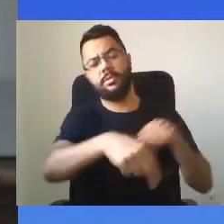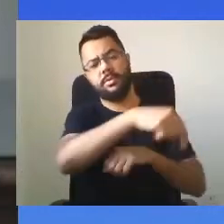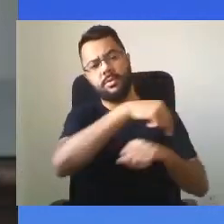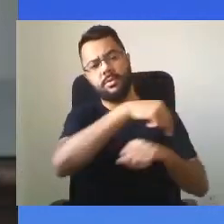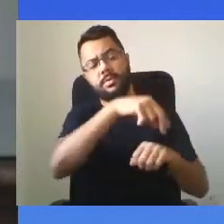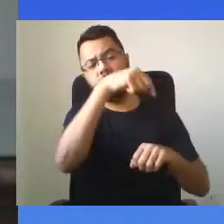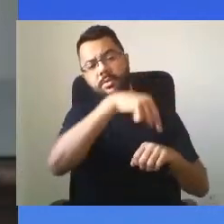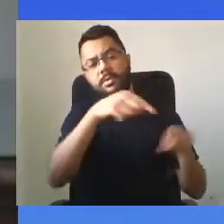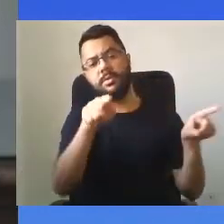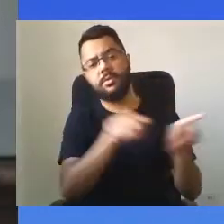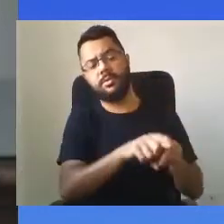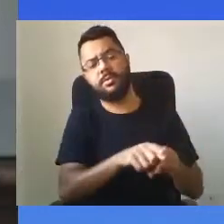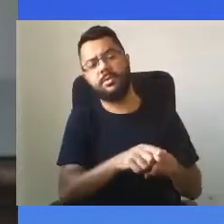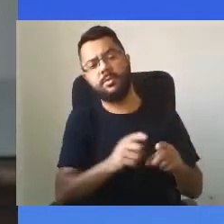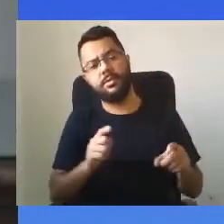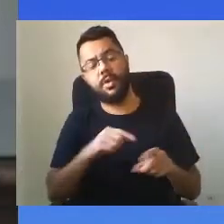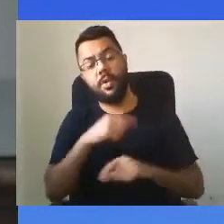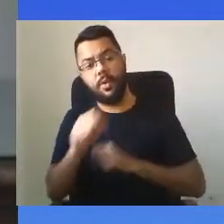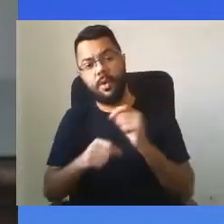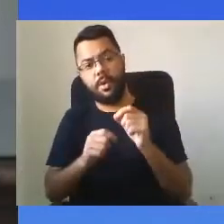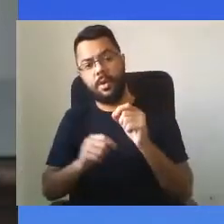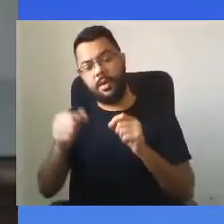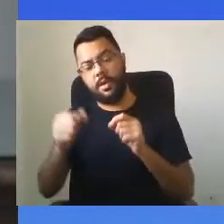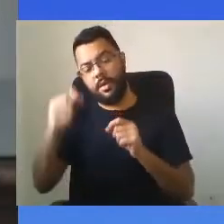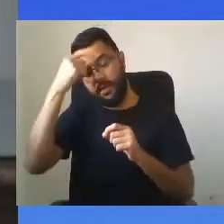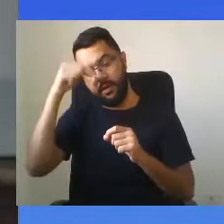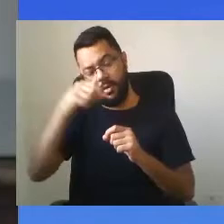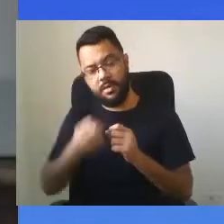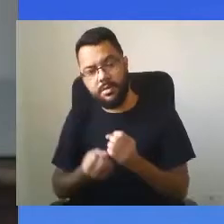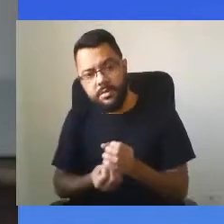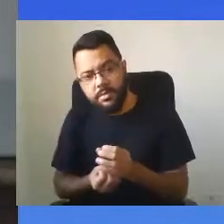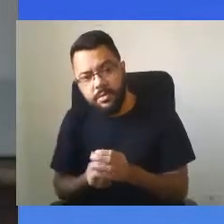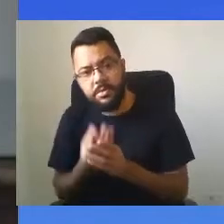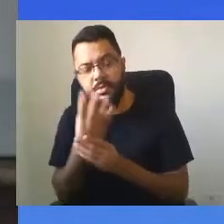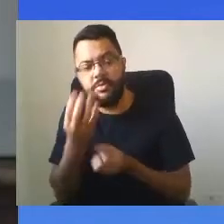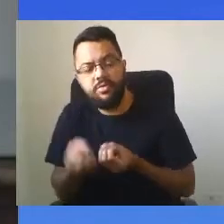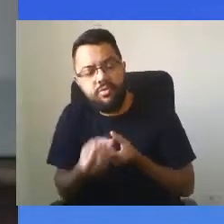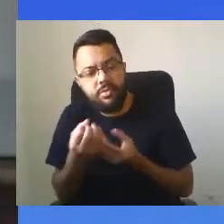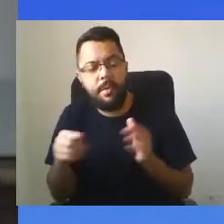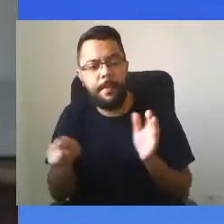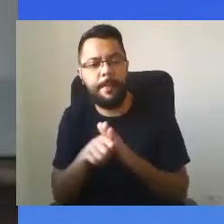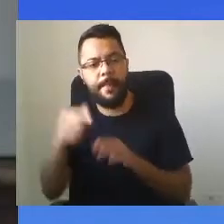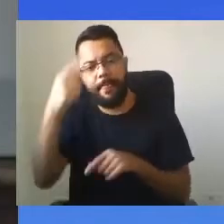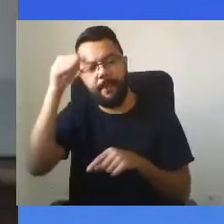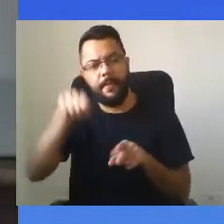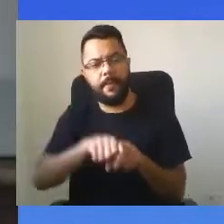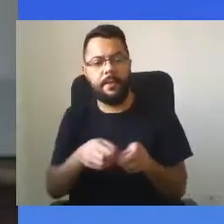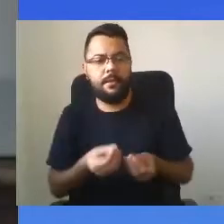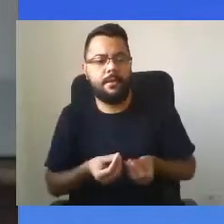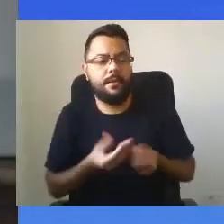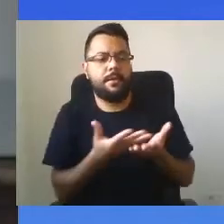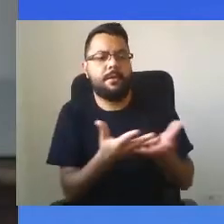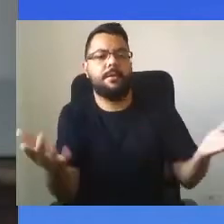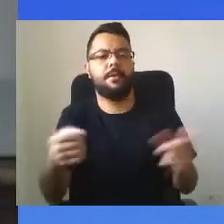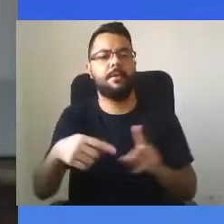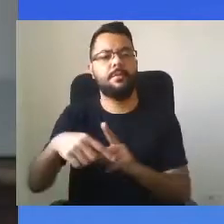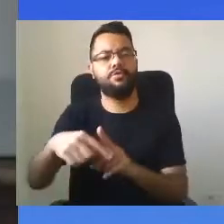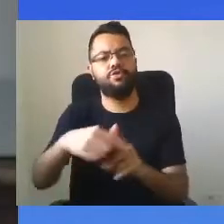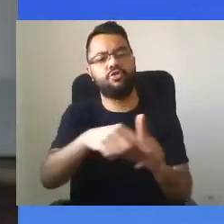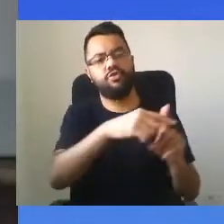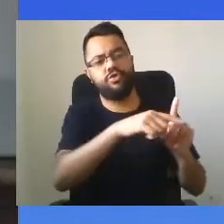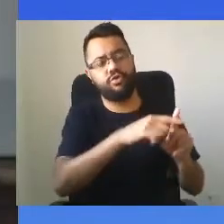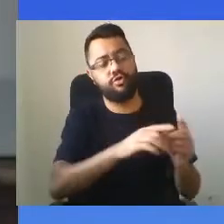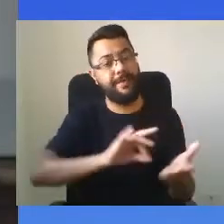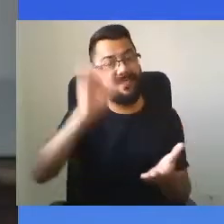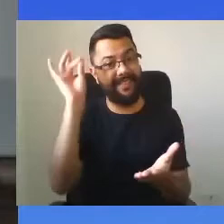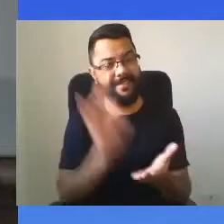é gerado na academia, transformando em ideias e projetos, em benefícios que sejam reais para a sociedade.